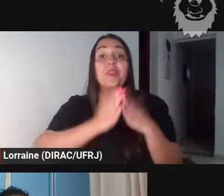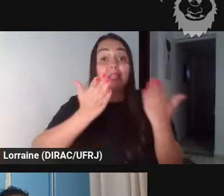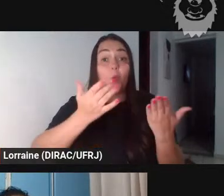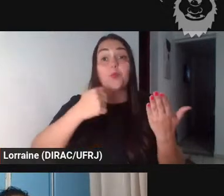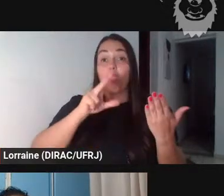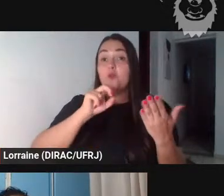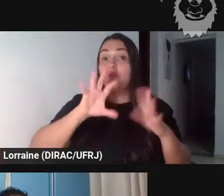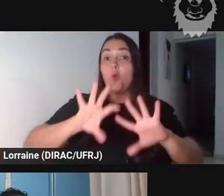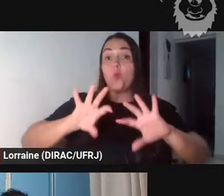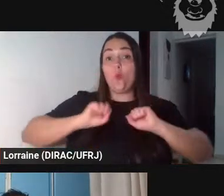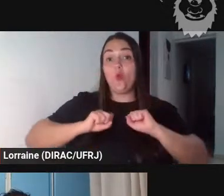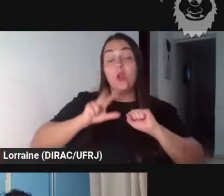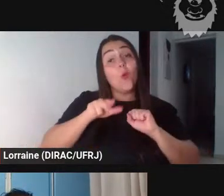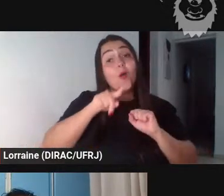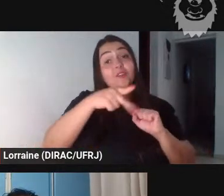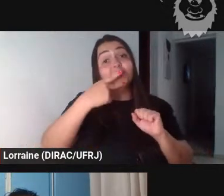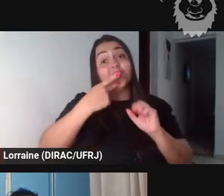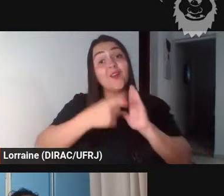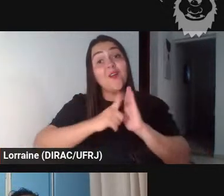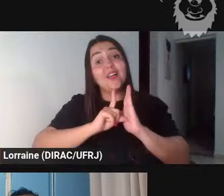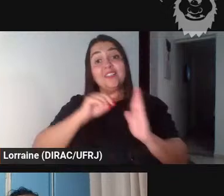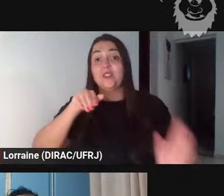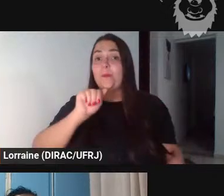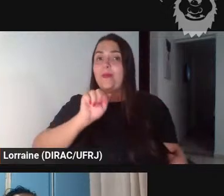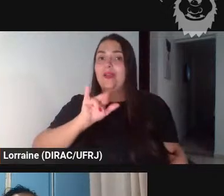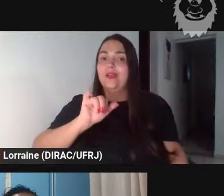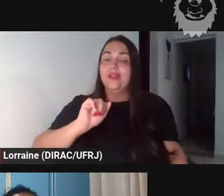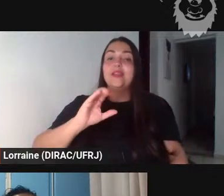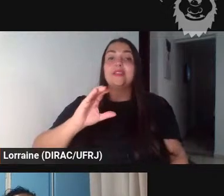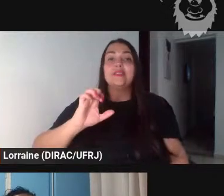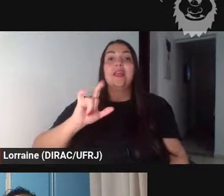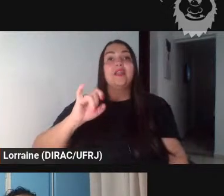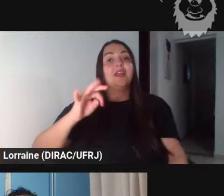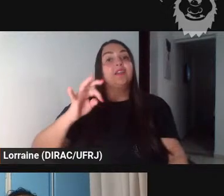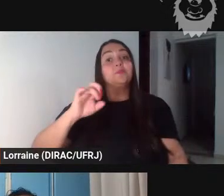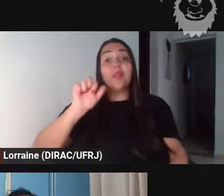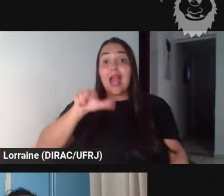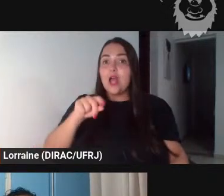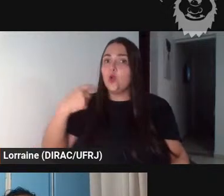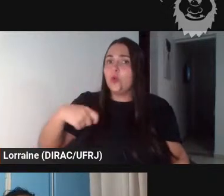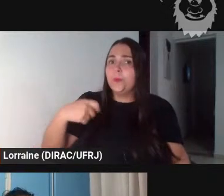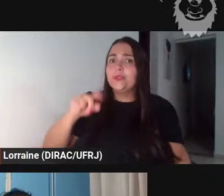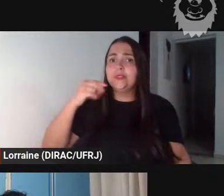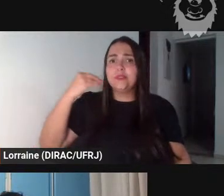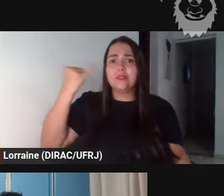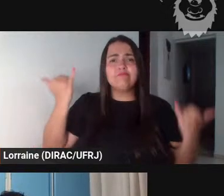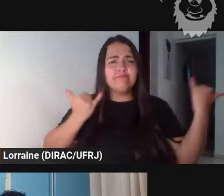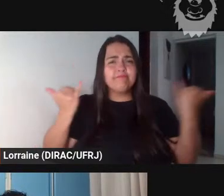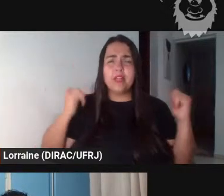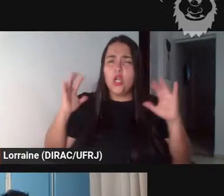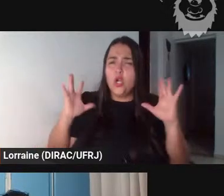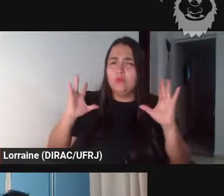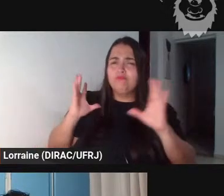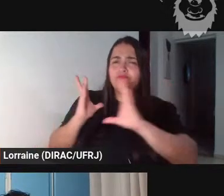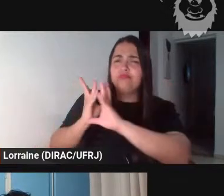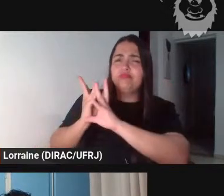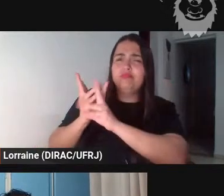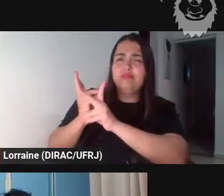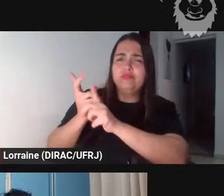disse nossos alunos precisam desse repertório pra compreender